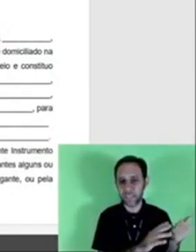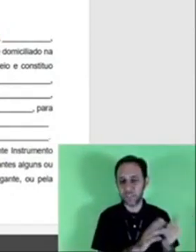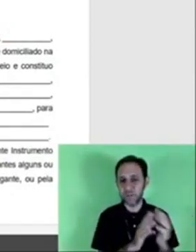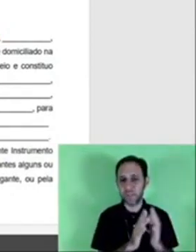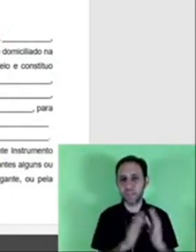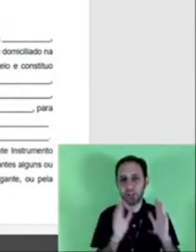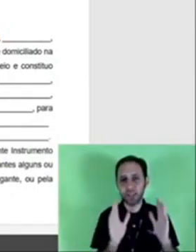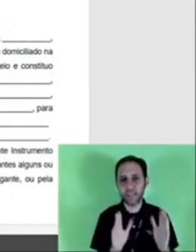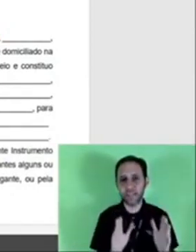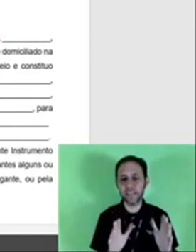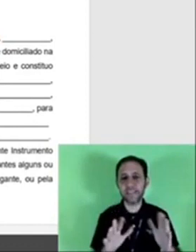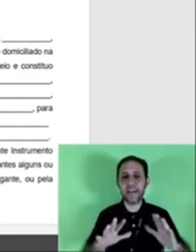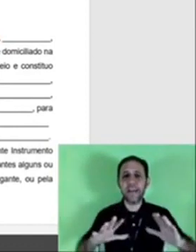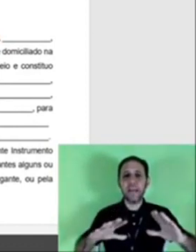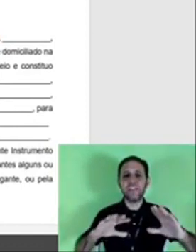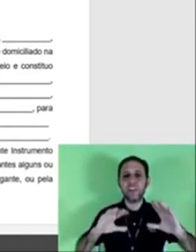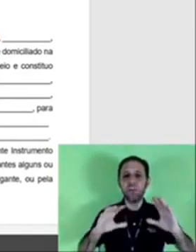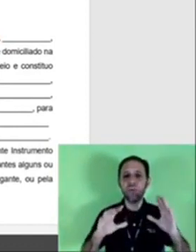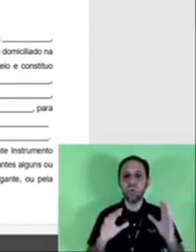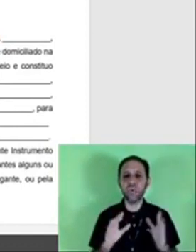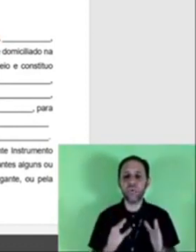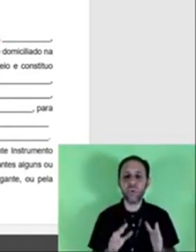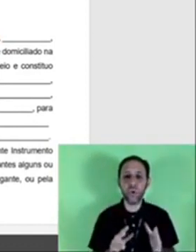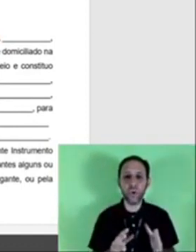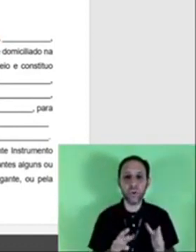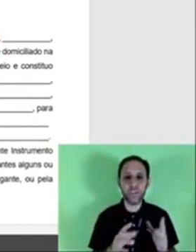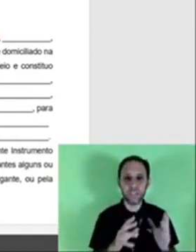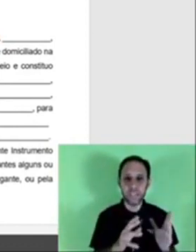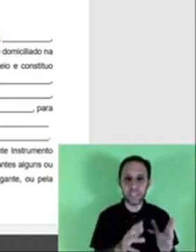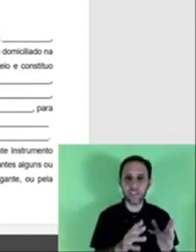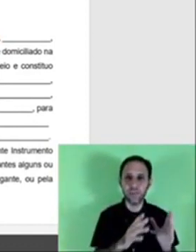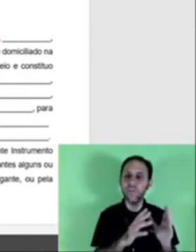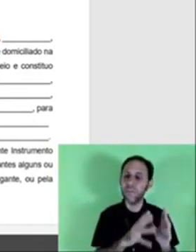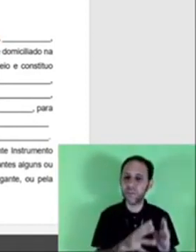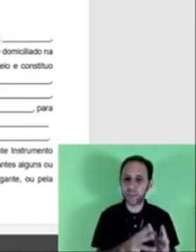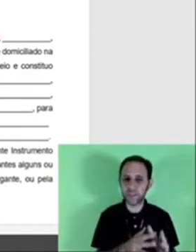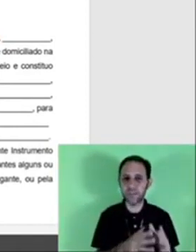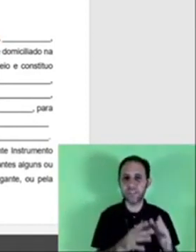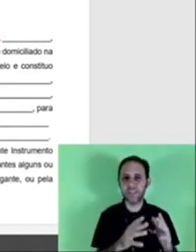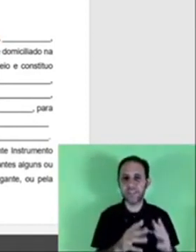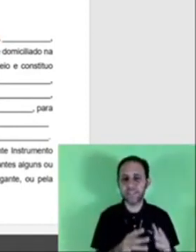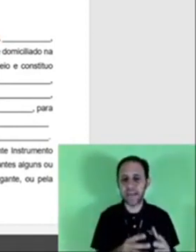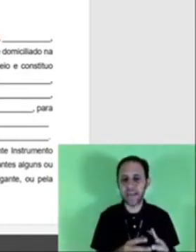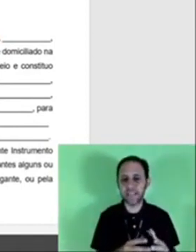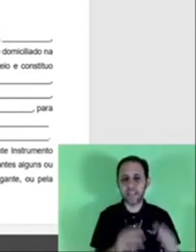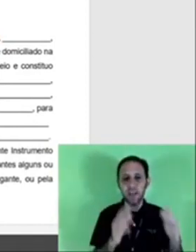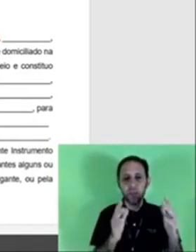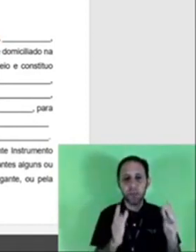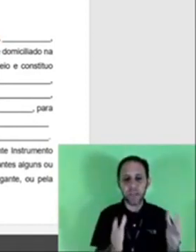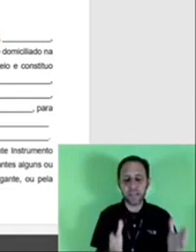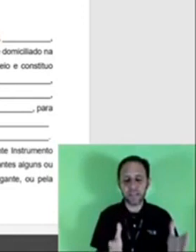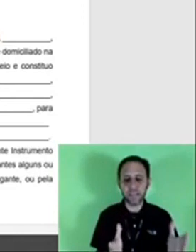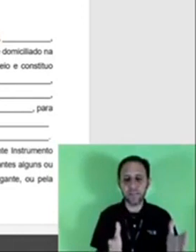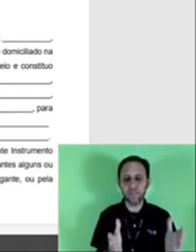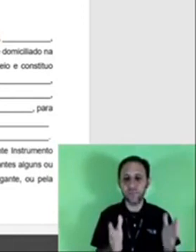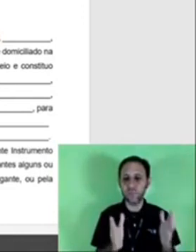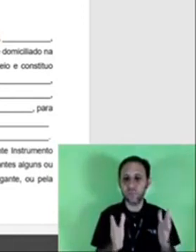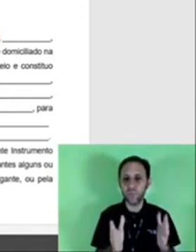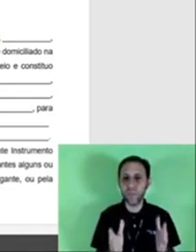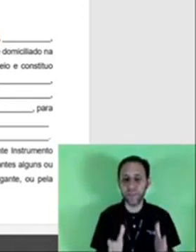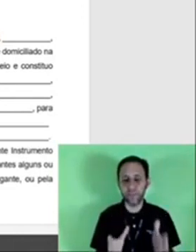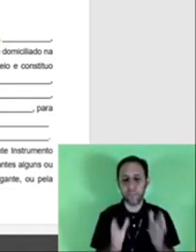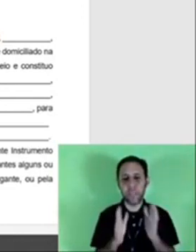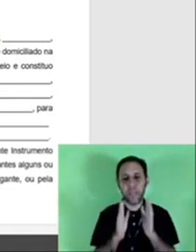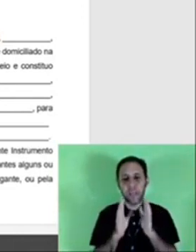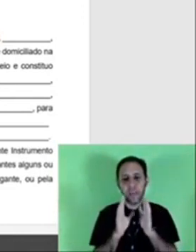slide, ok? Só que aqui está de acordo com todas as configurações necessárias para a realização de um